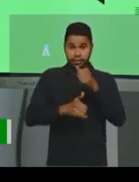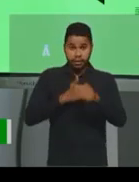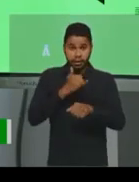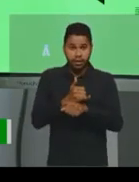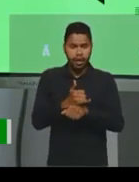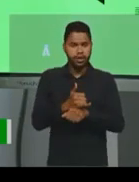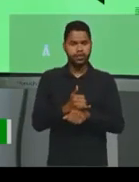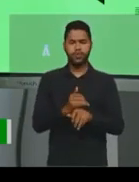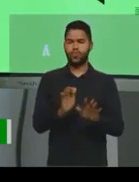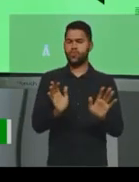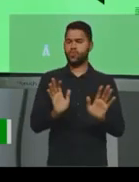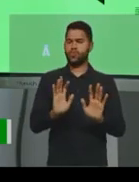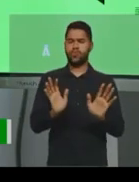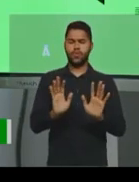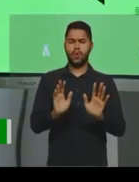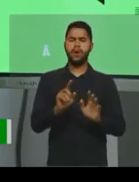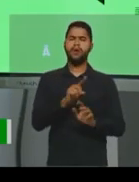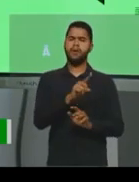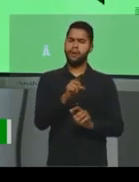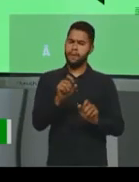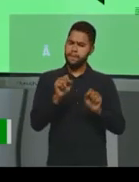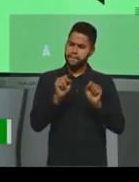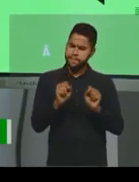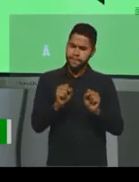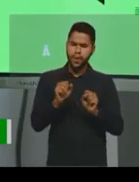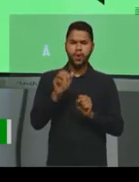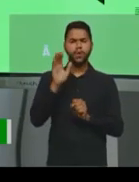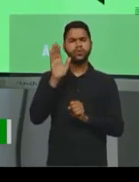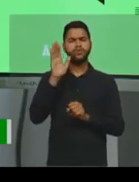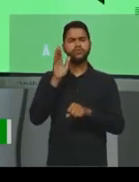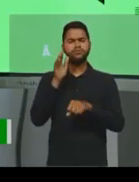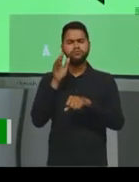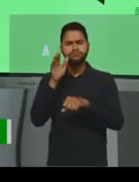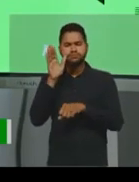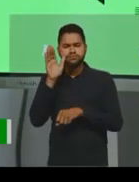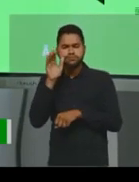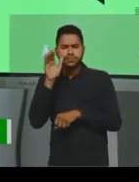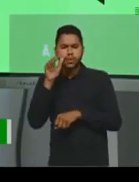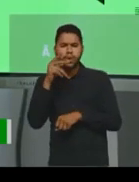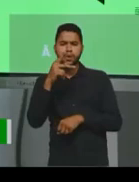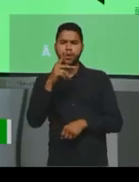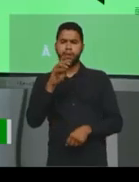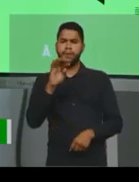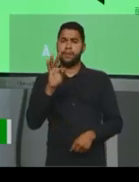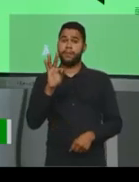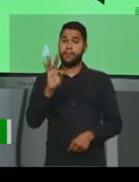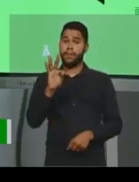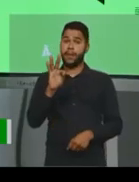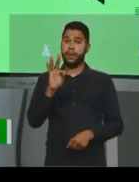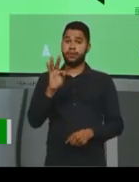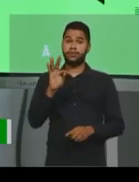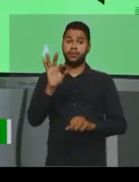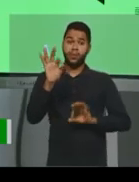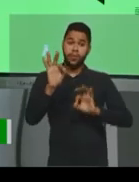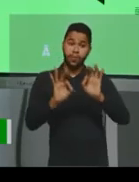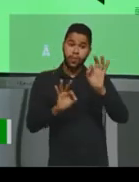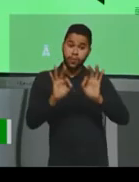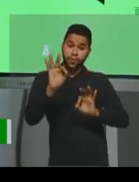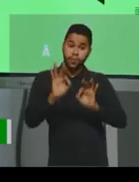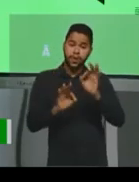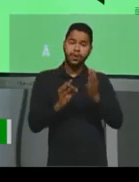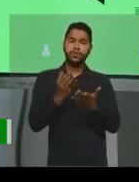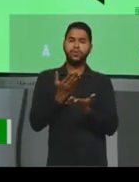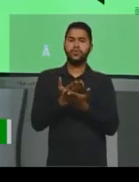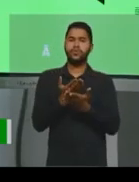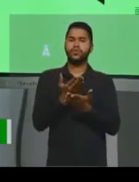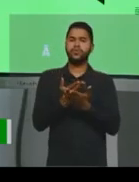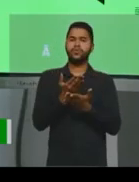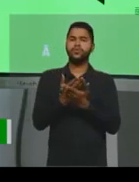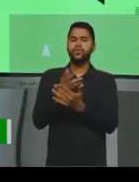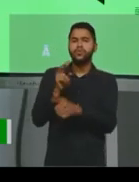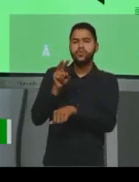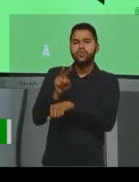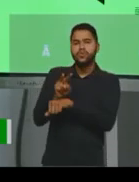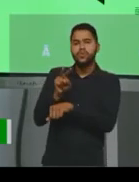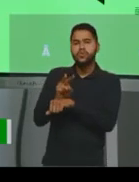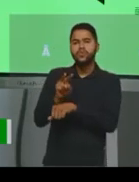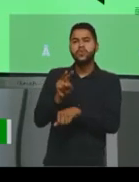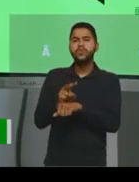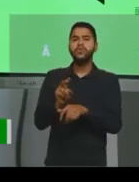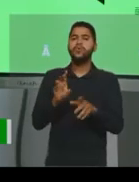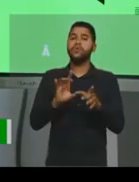sua internet. Você pode consultar também o seu PET, o Plano de Estudo Tutorado, que está